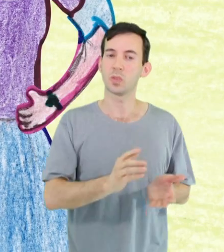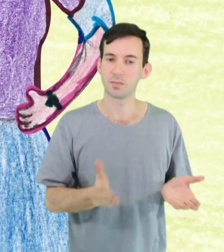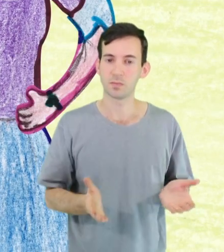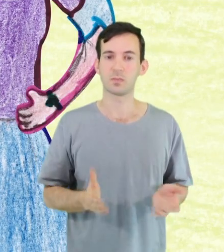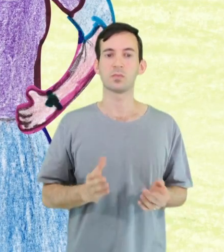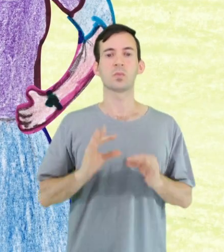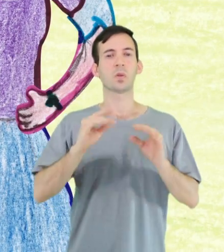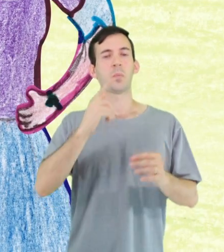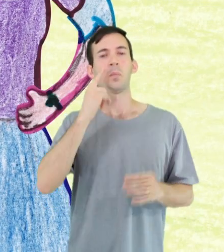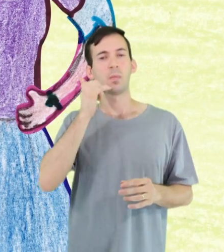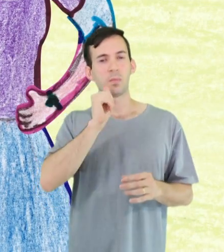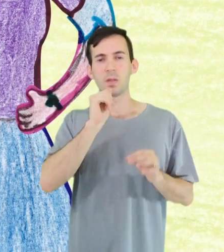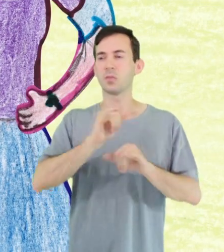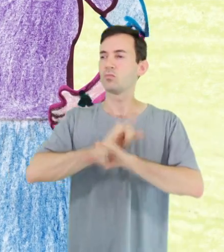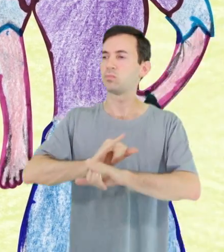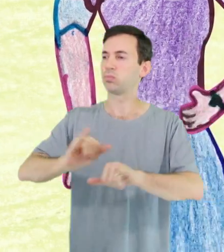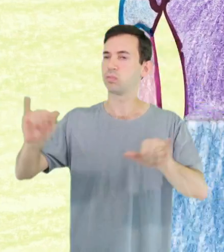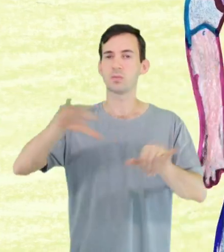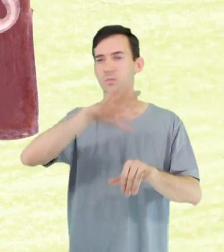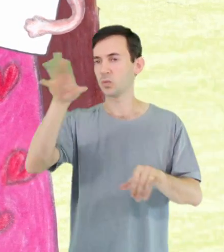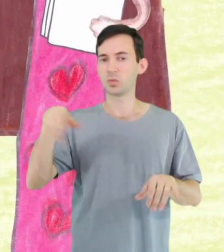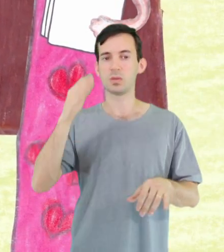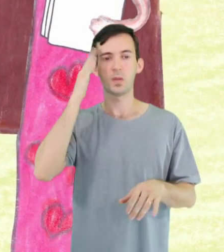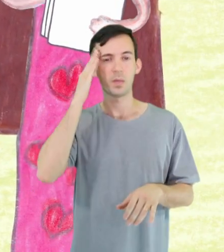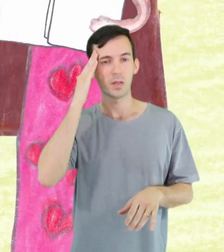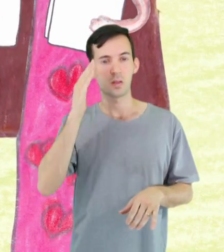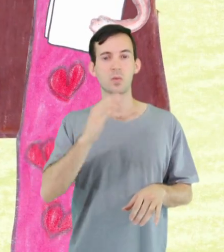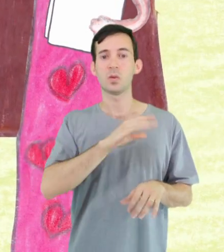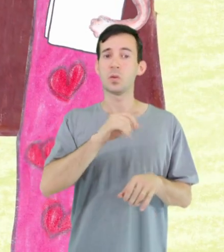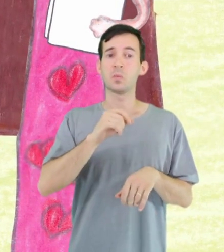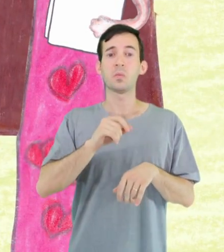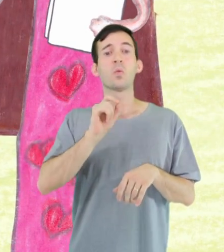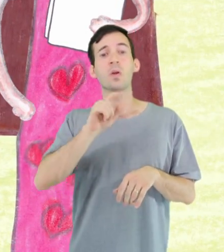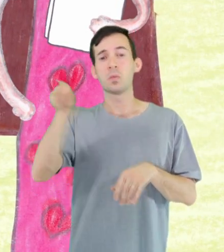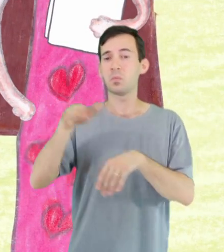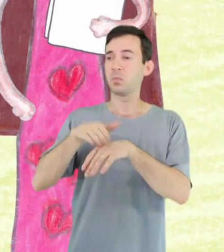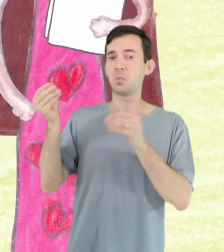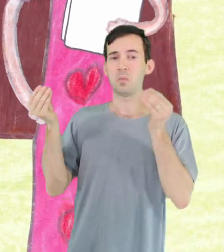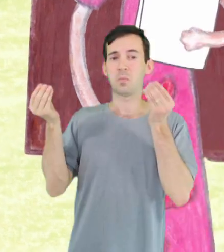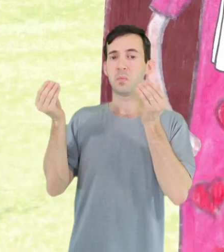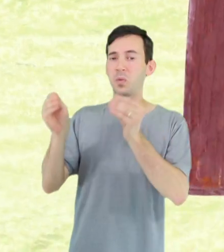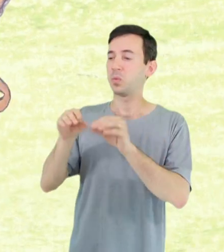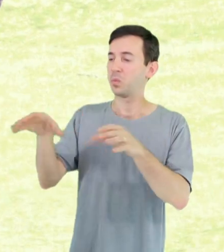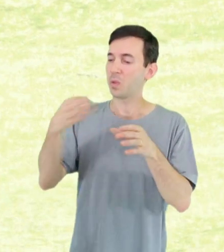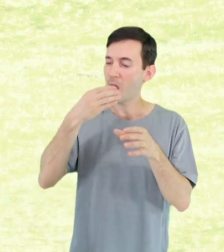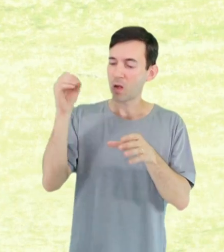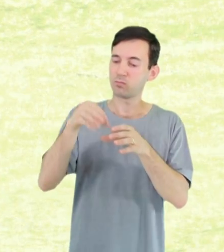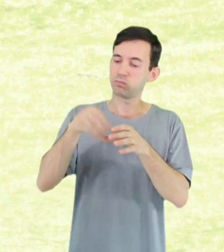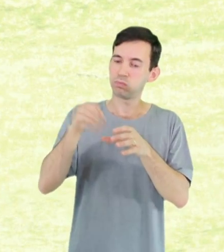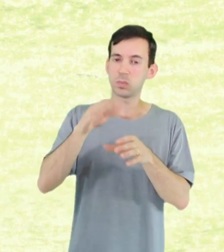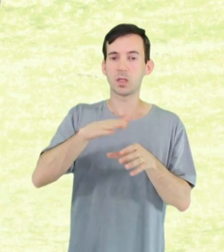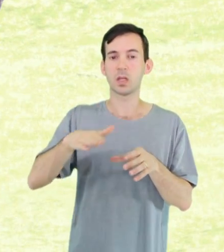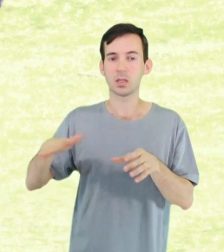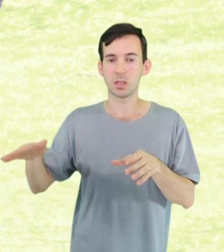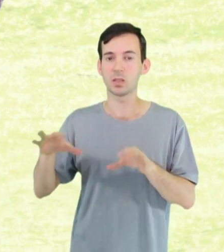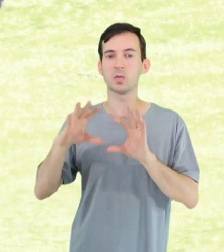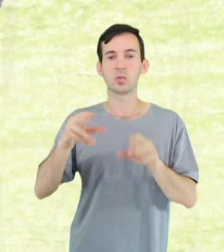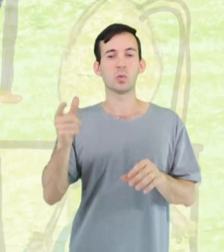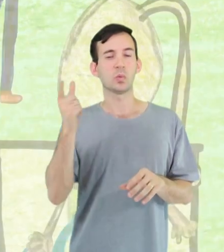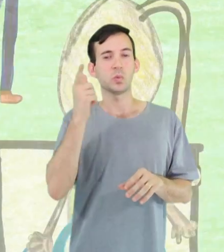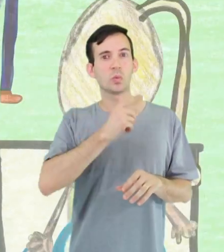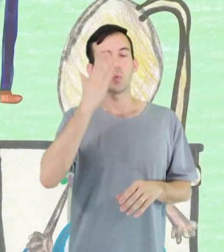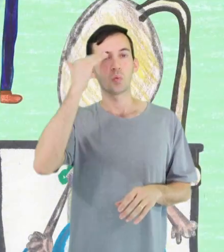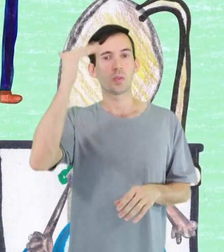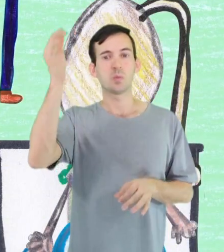A ideia teve a aprovação da direção. E logo, os pais foram avisados. Afinal, são eles que montam as lancheiras das crianças.